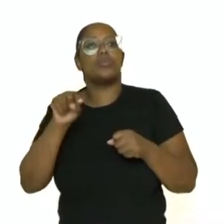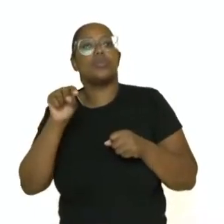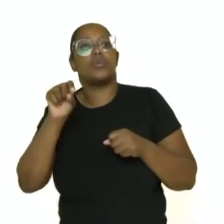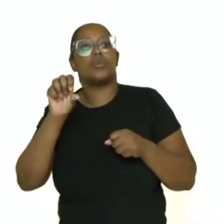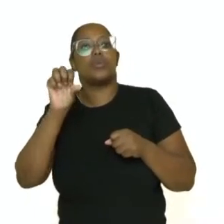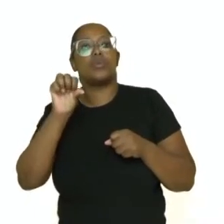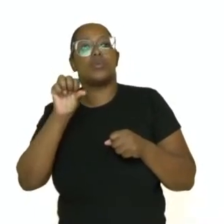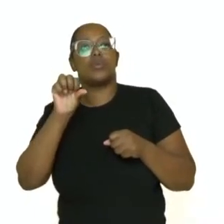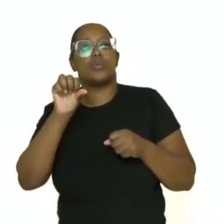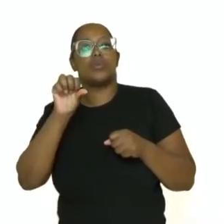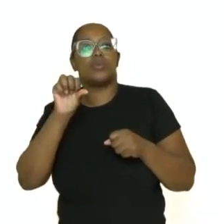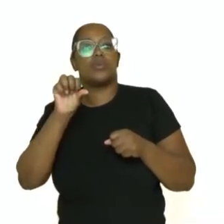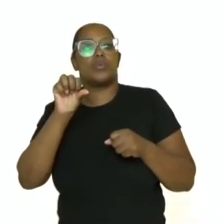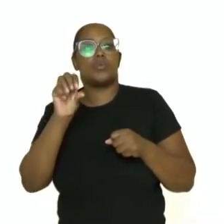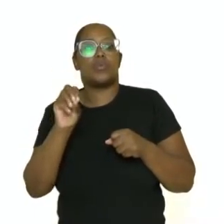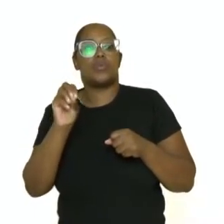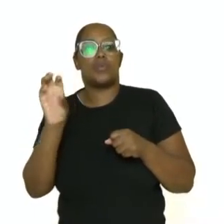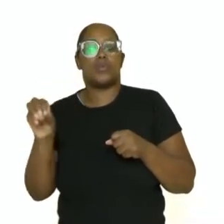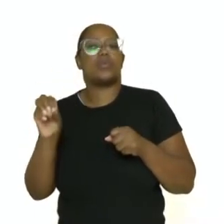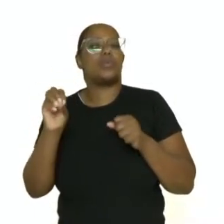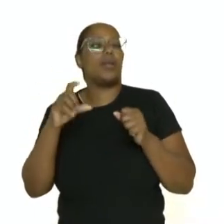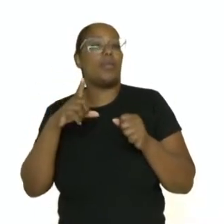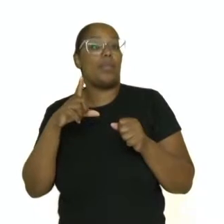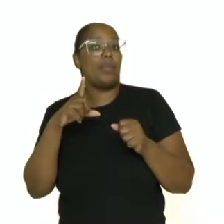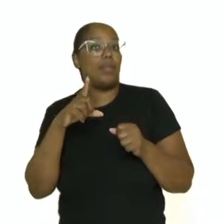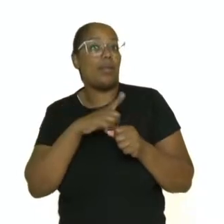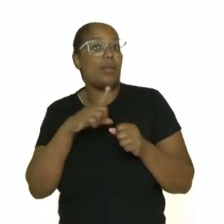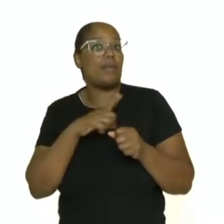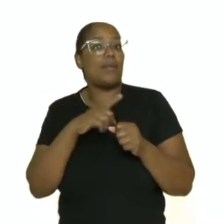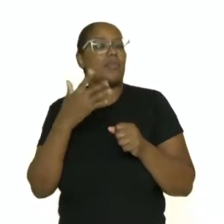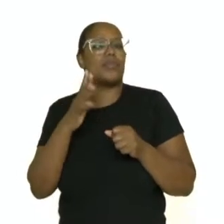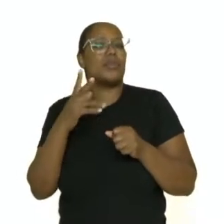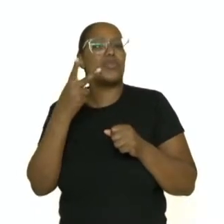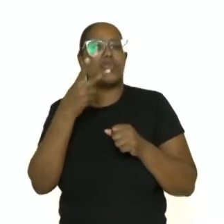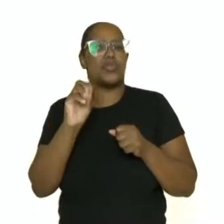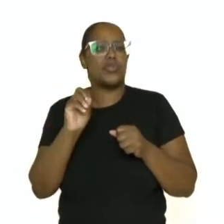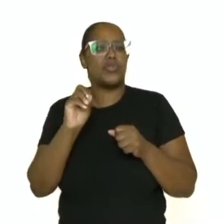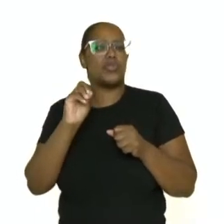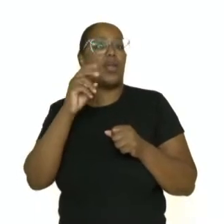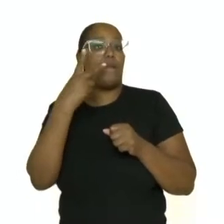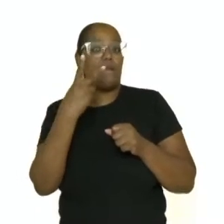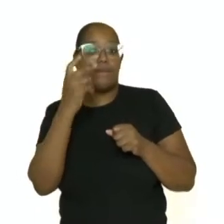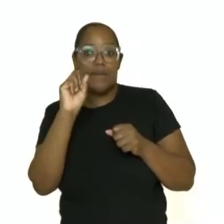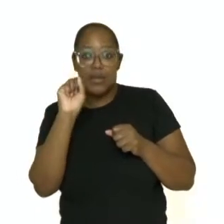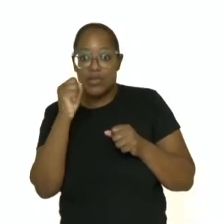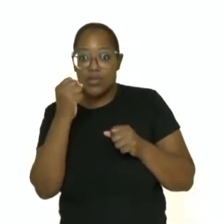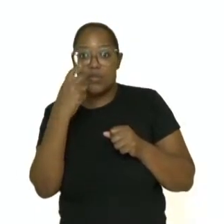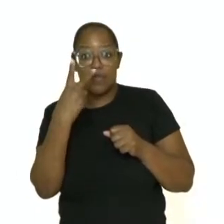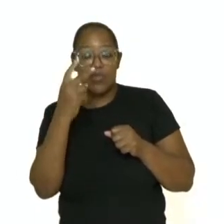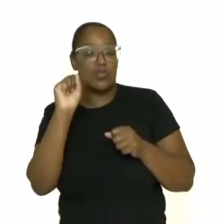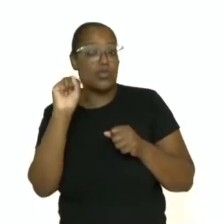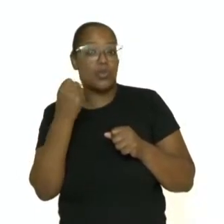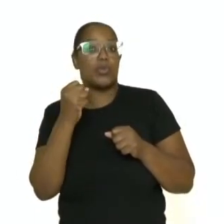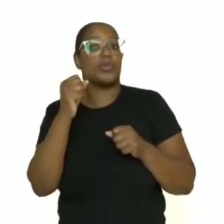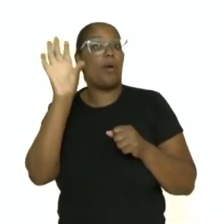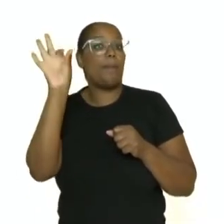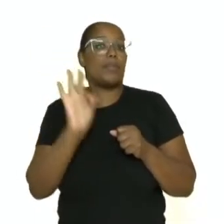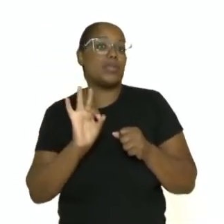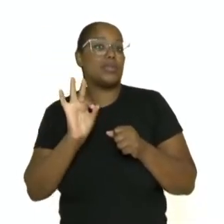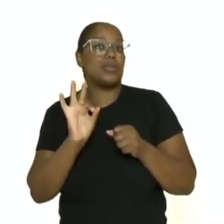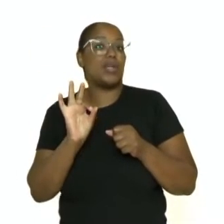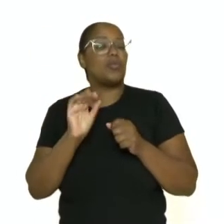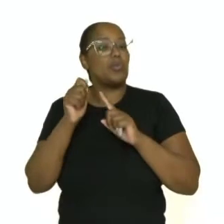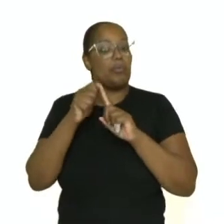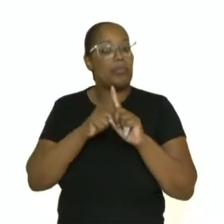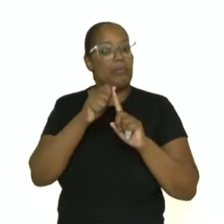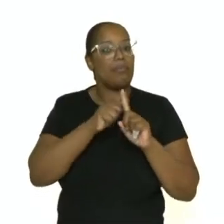amazônica em julho. Um aumento de 28% em relação ao mesmo mês do ano passado.